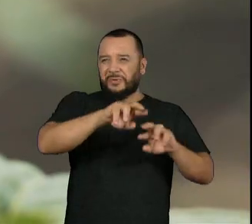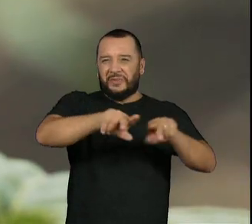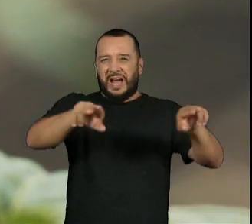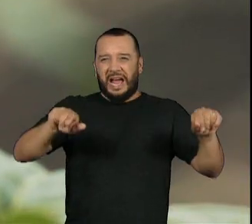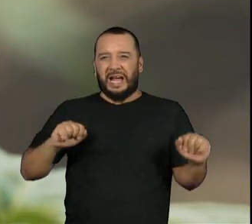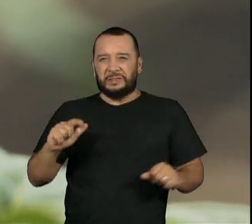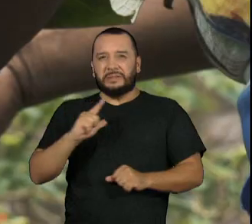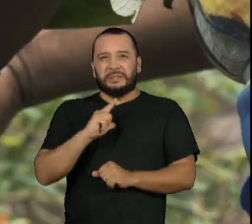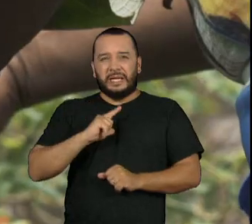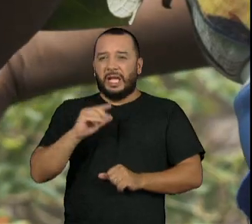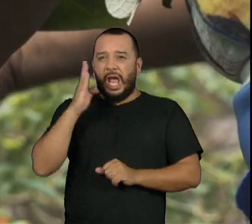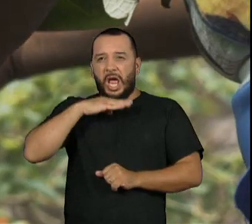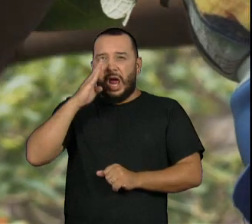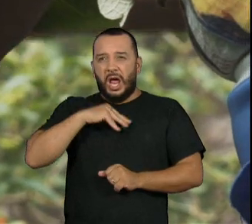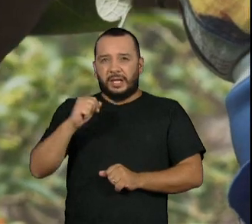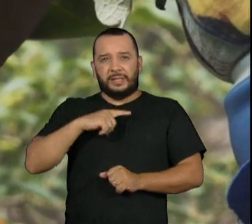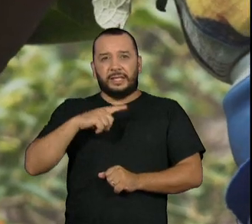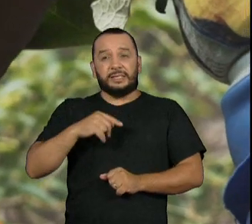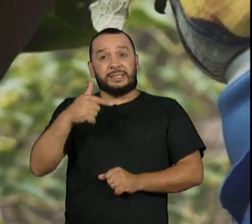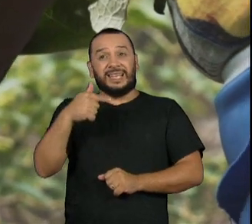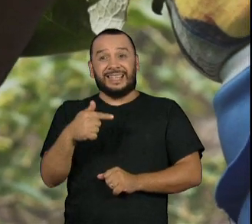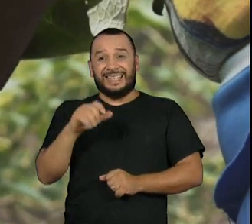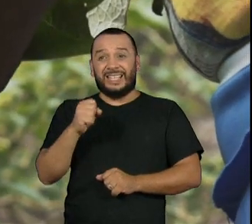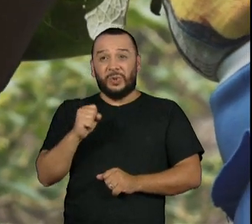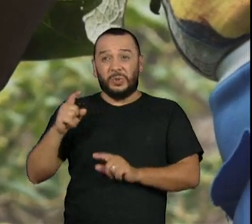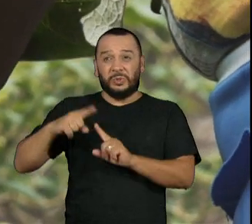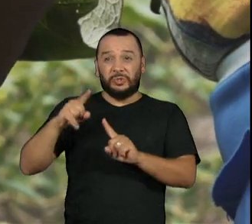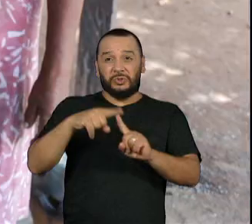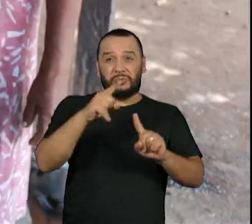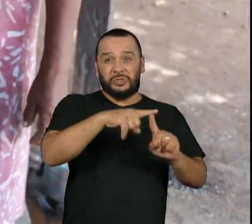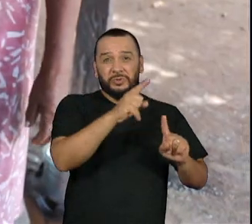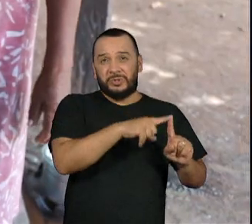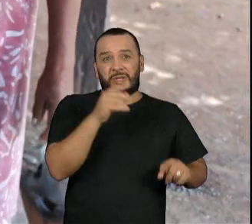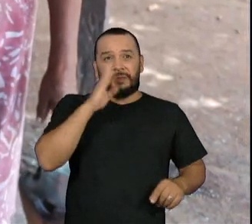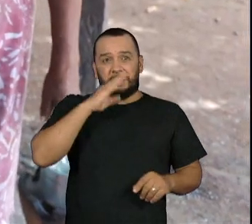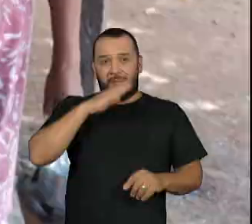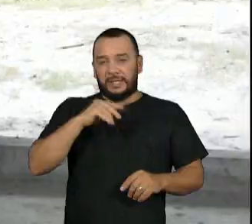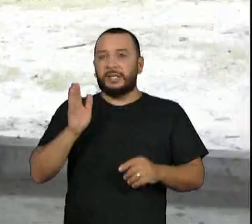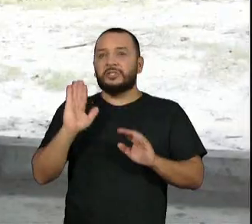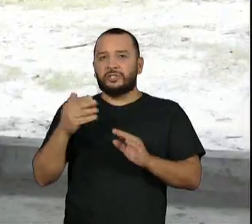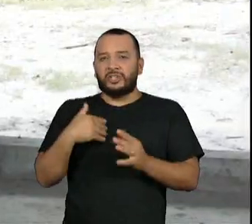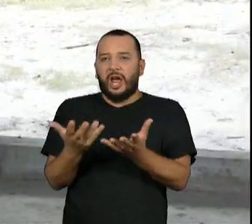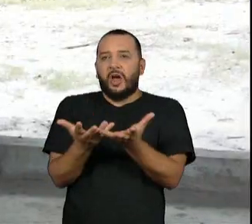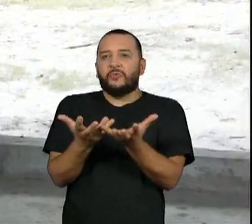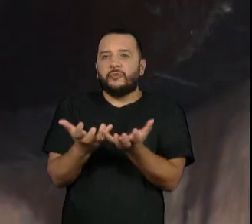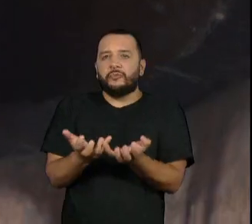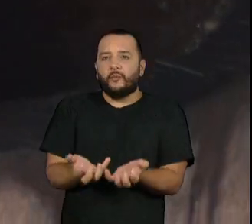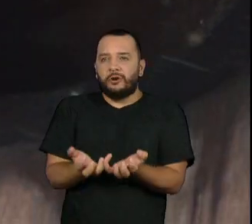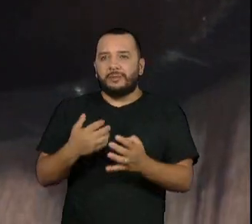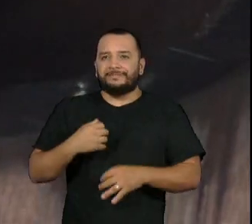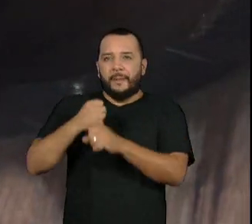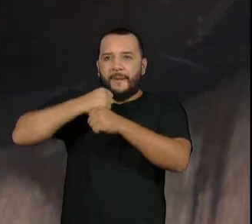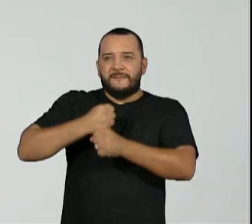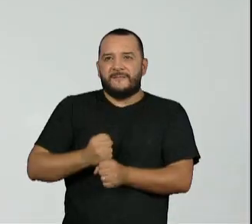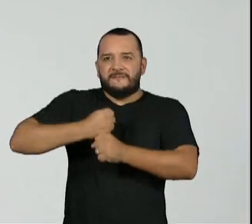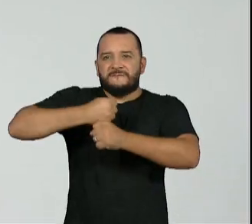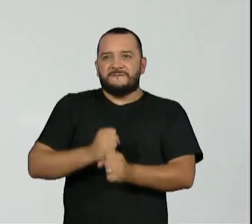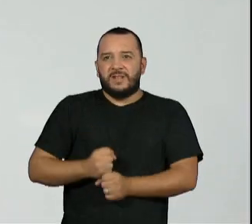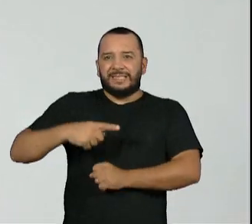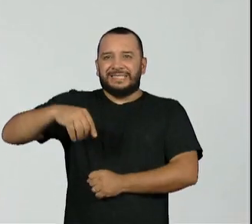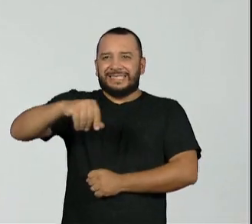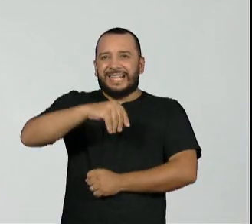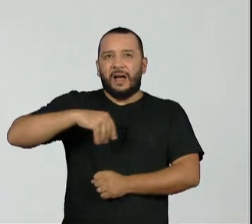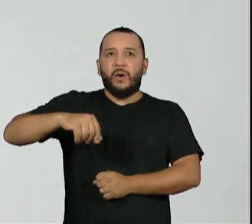identificadas 78 variedades de pimenta. Desidratadas e piladas com sal, elas viram a